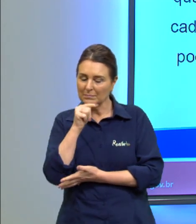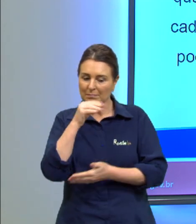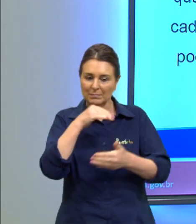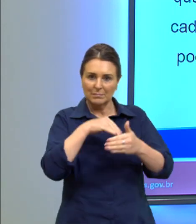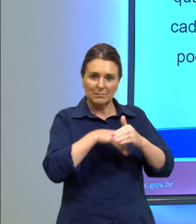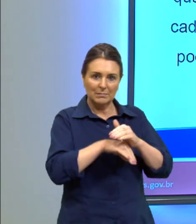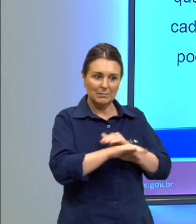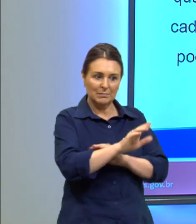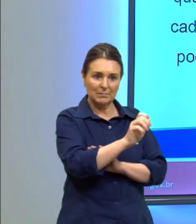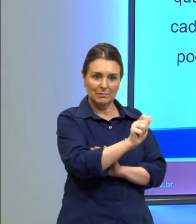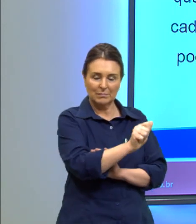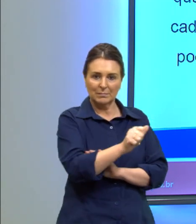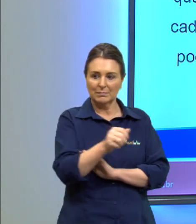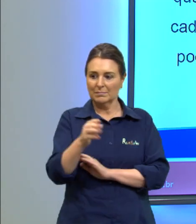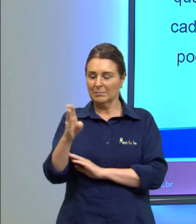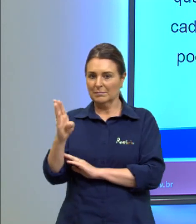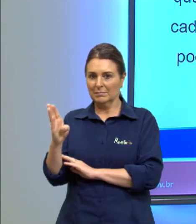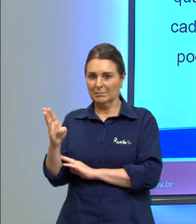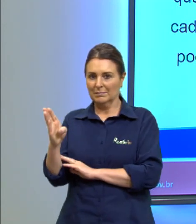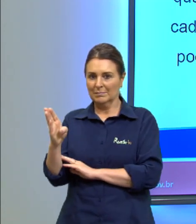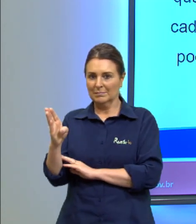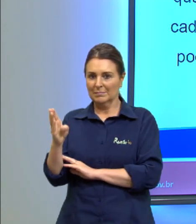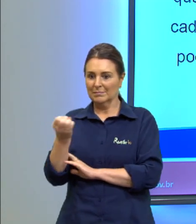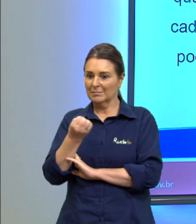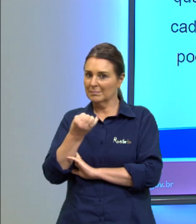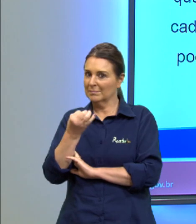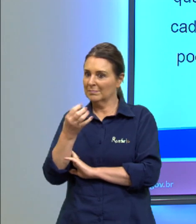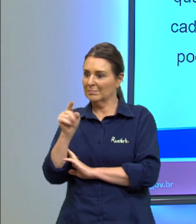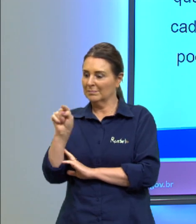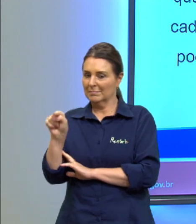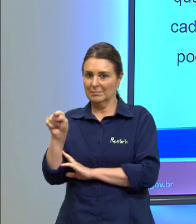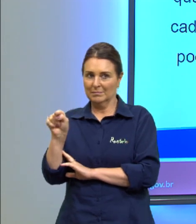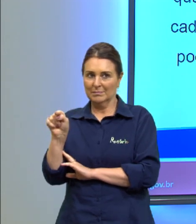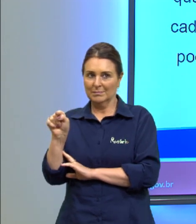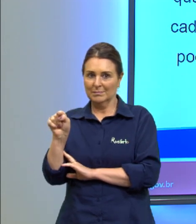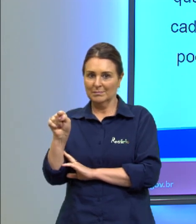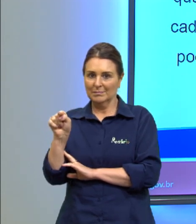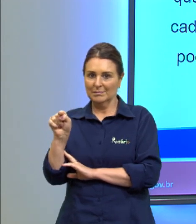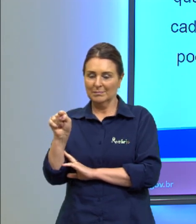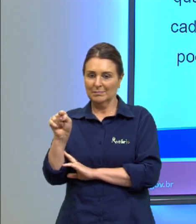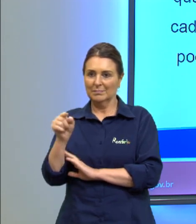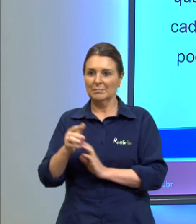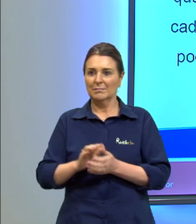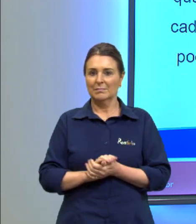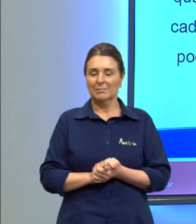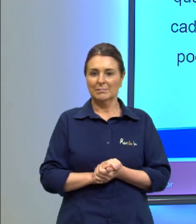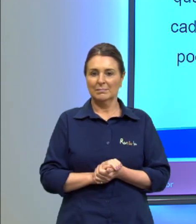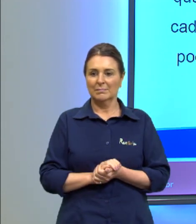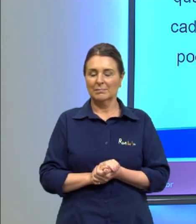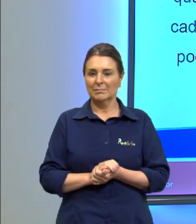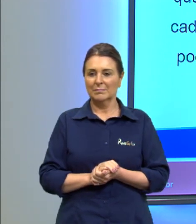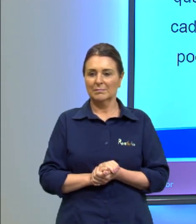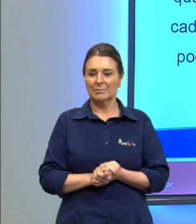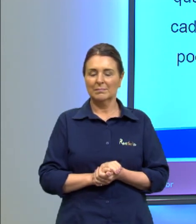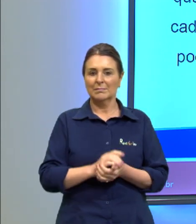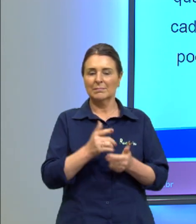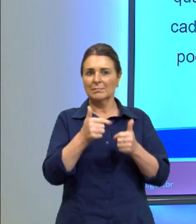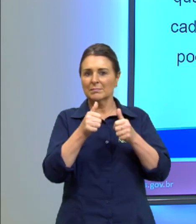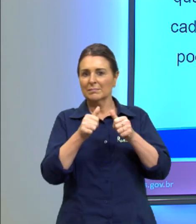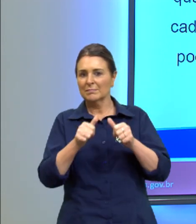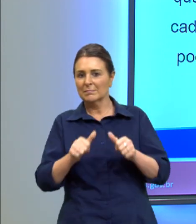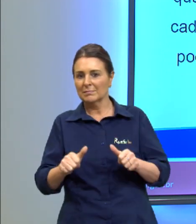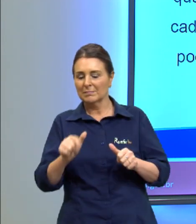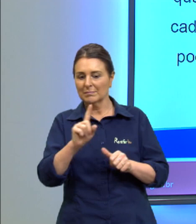no reservatório A e a quantidade de água armazenada no reservatório B, que está